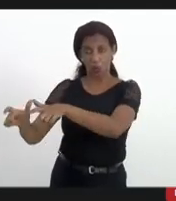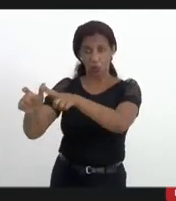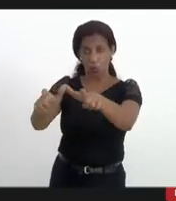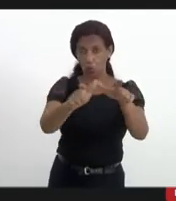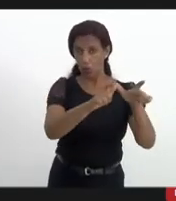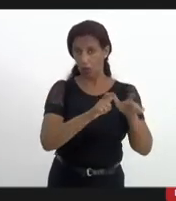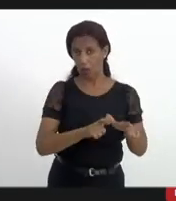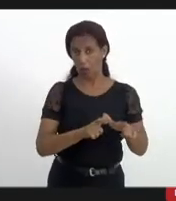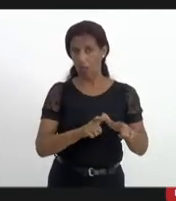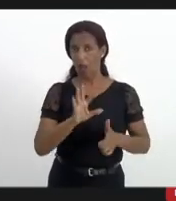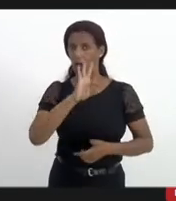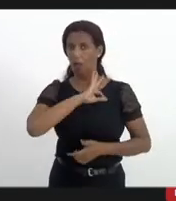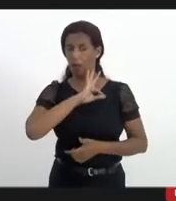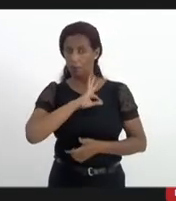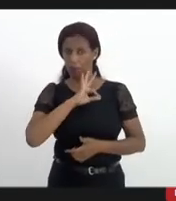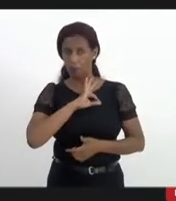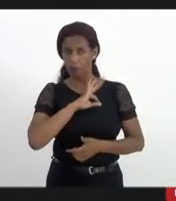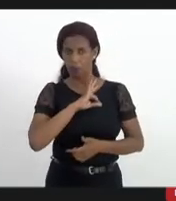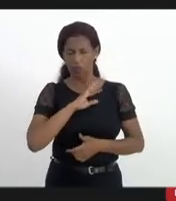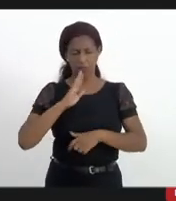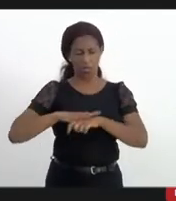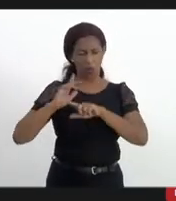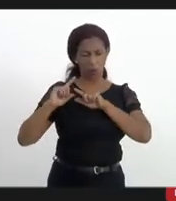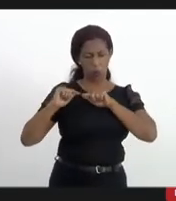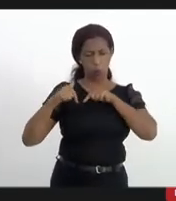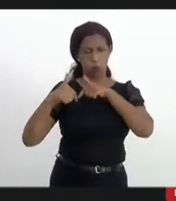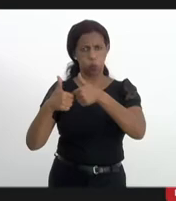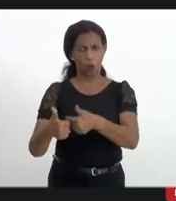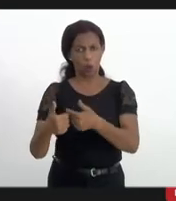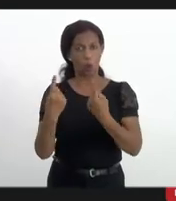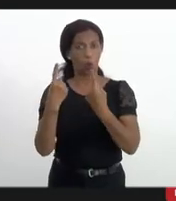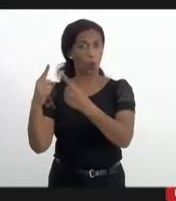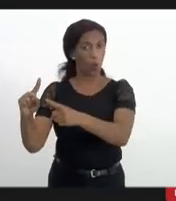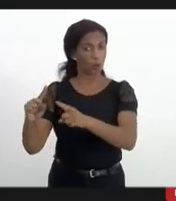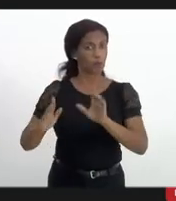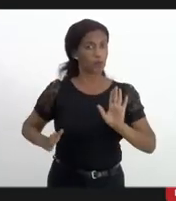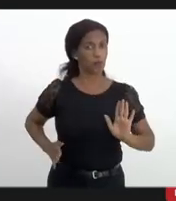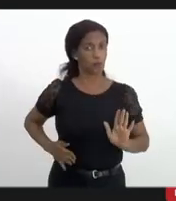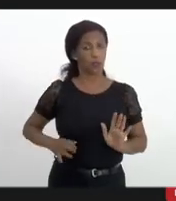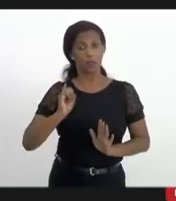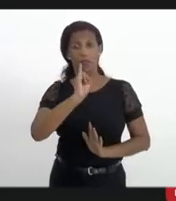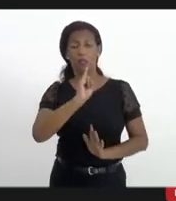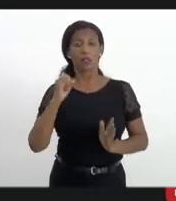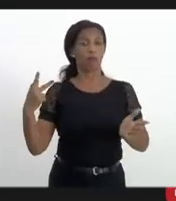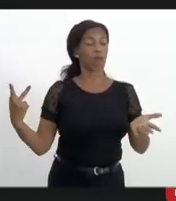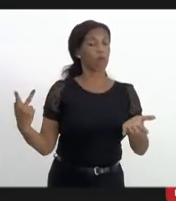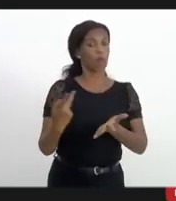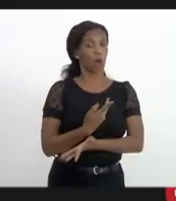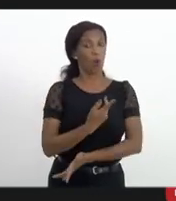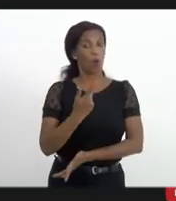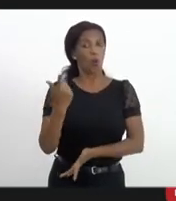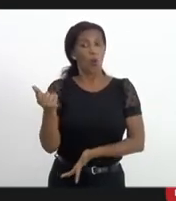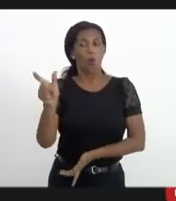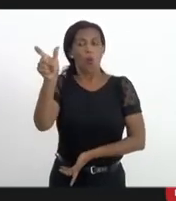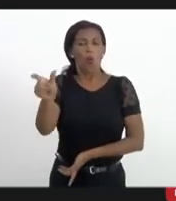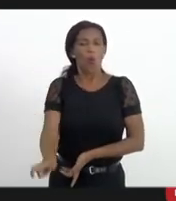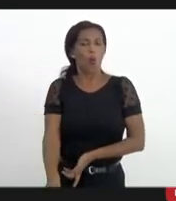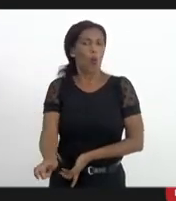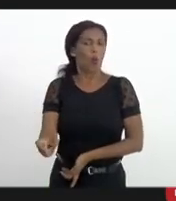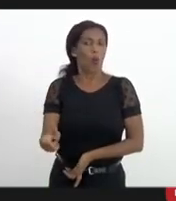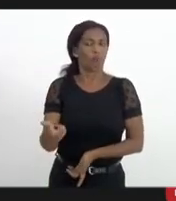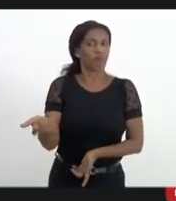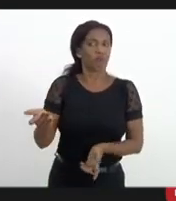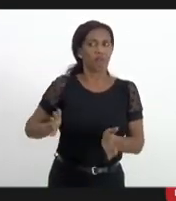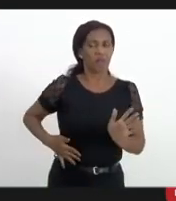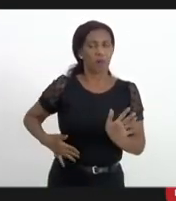A polícia, ela reage à ação do tráfico. Se, por ventura, o criminoso, o traficante, ou